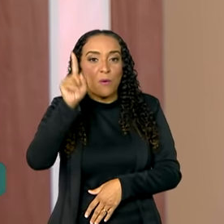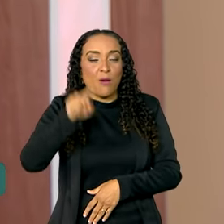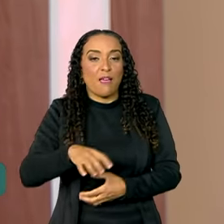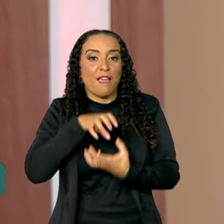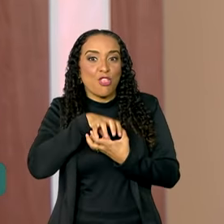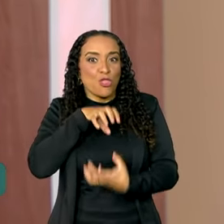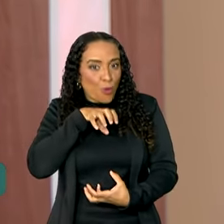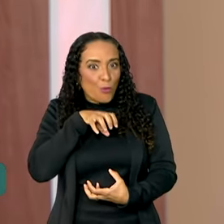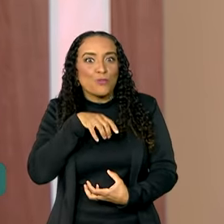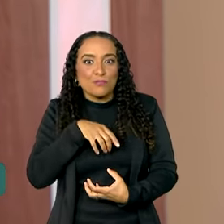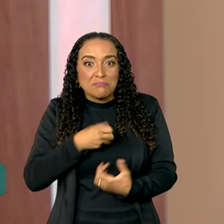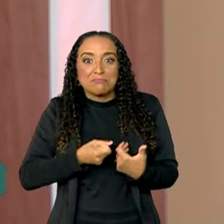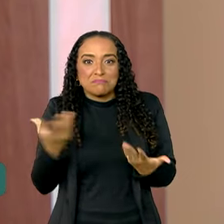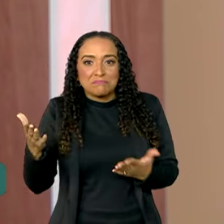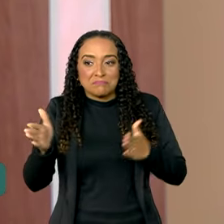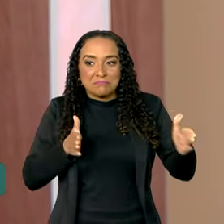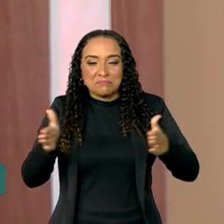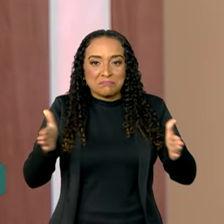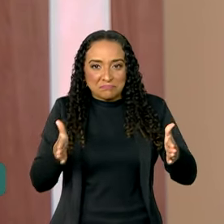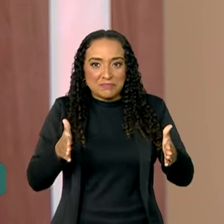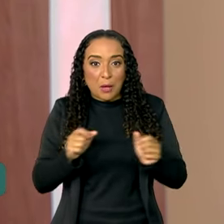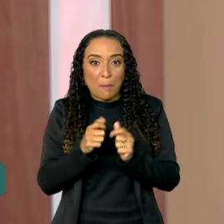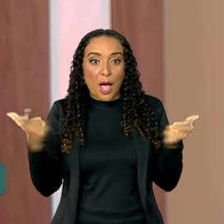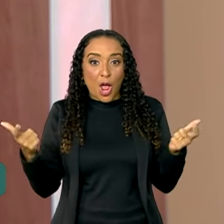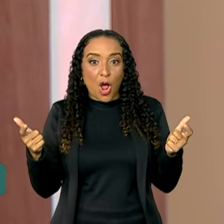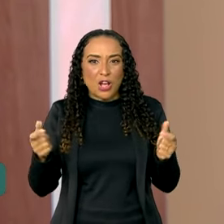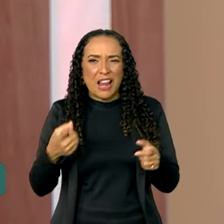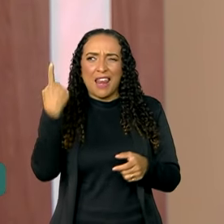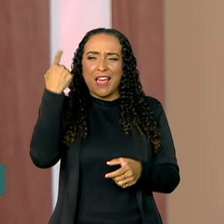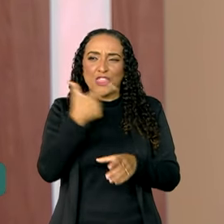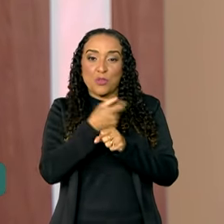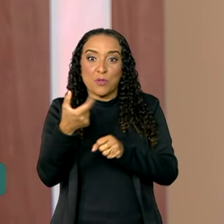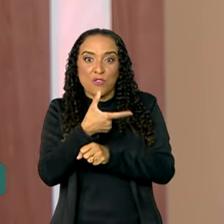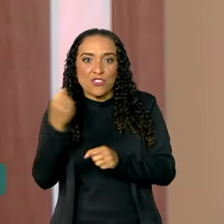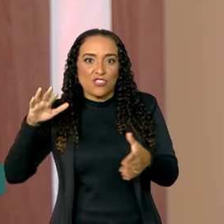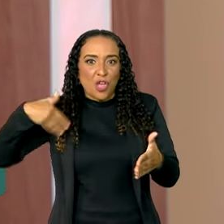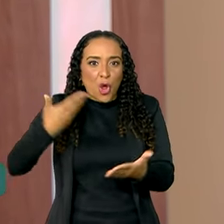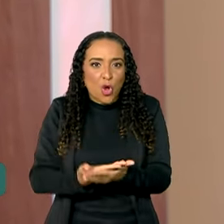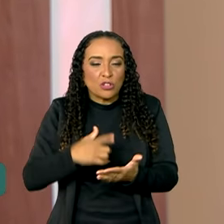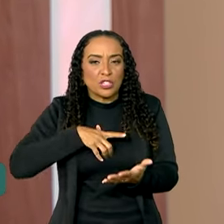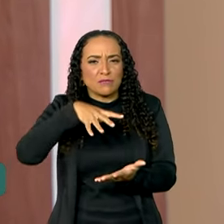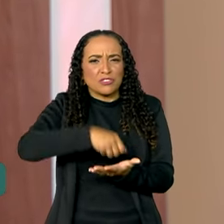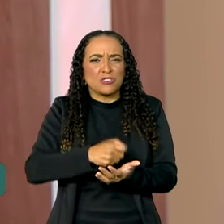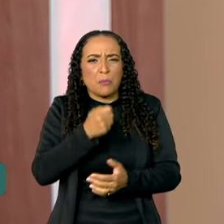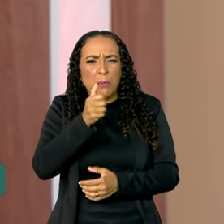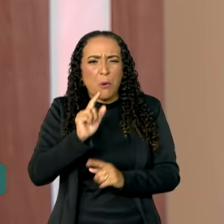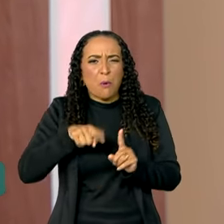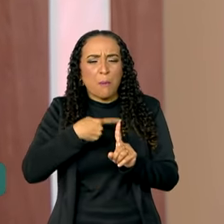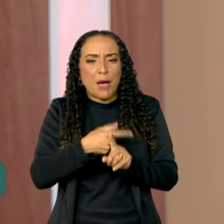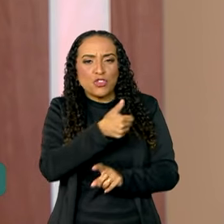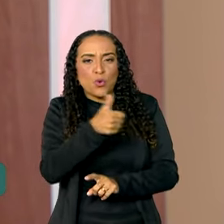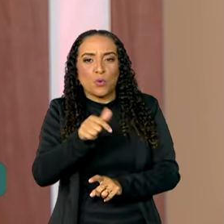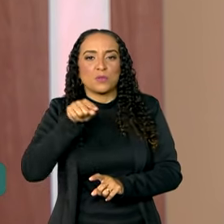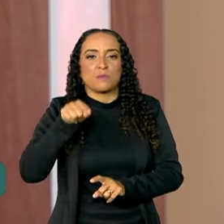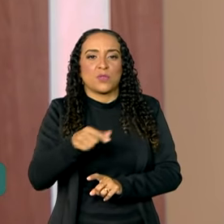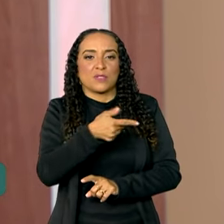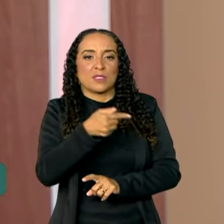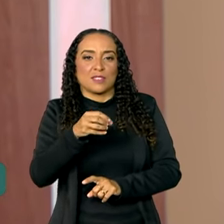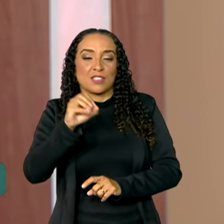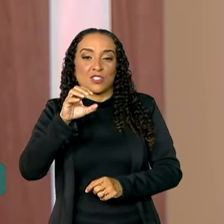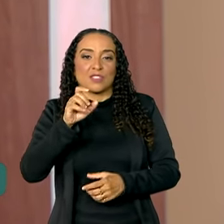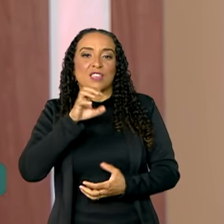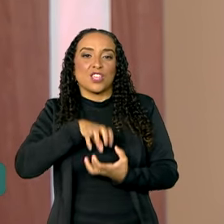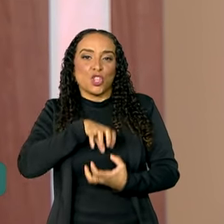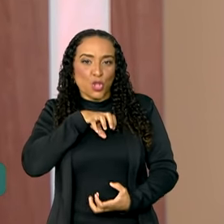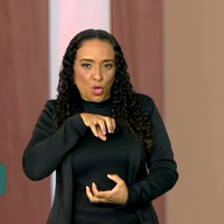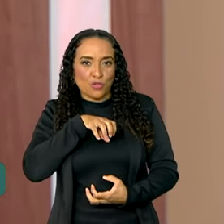idosos. O número dessa faixa etária é maior desde 2020, quando houve registro de pouco mais de 11 mil e 700